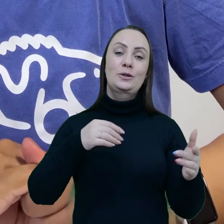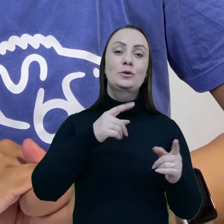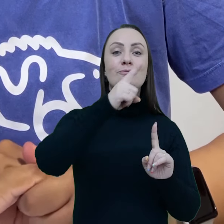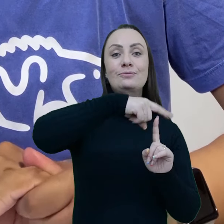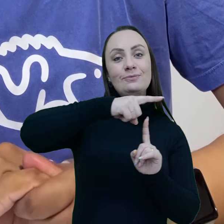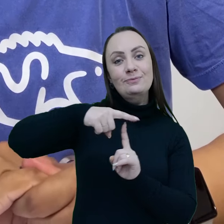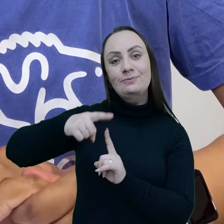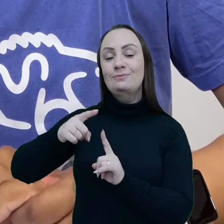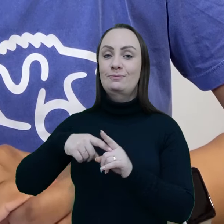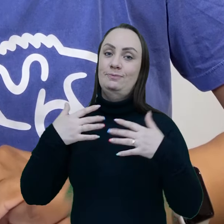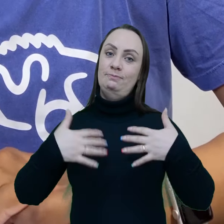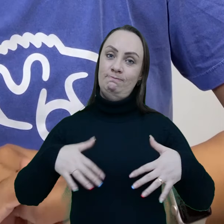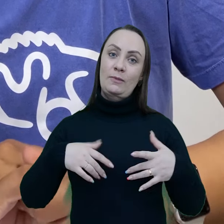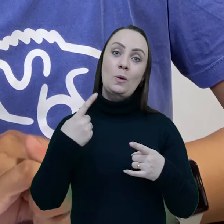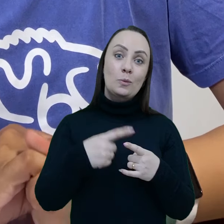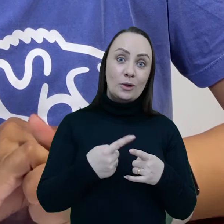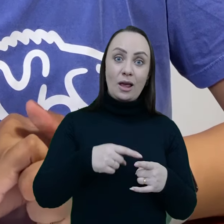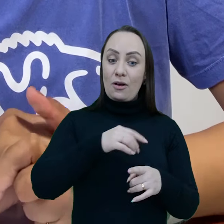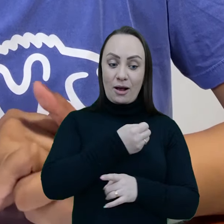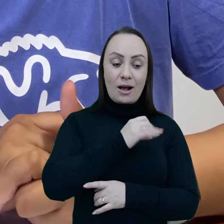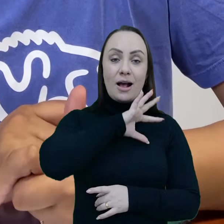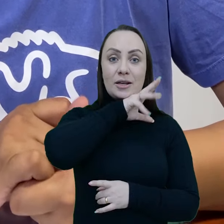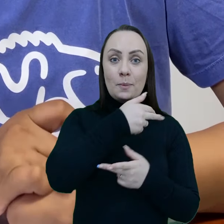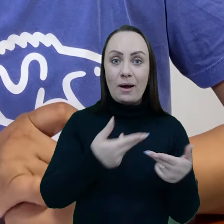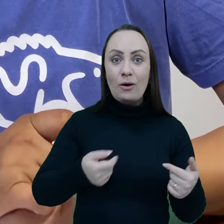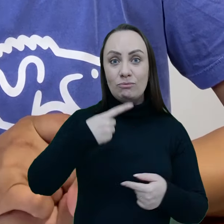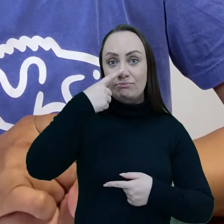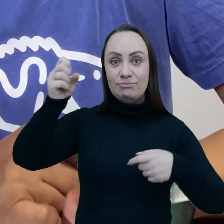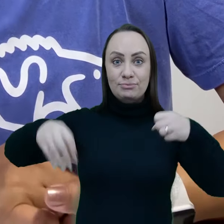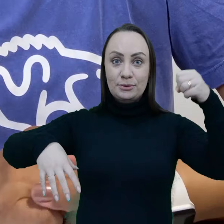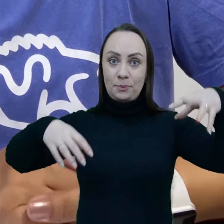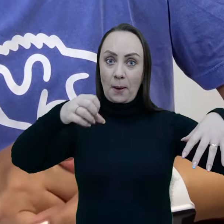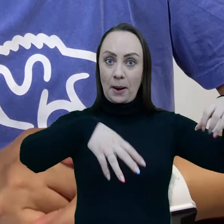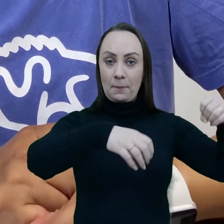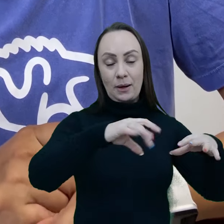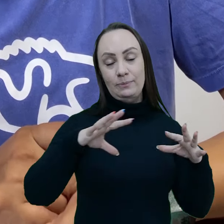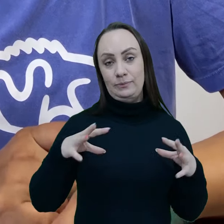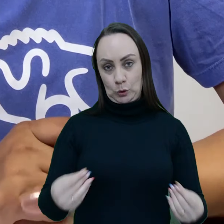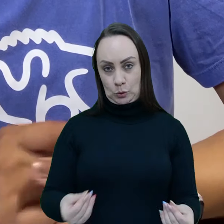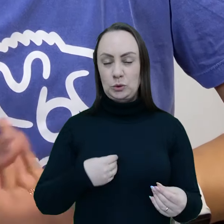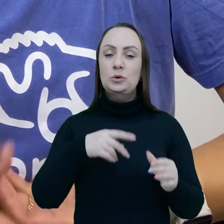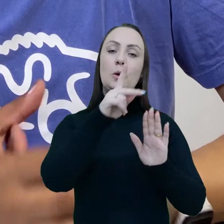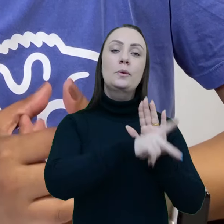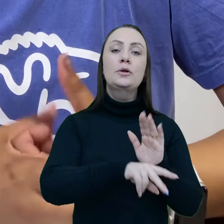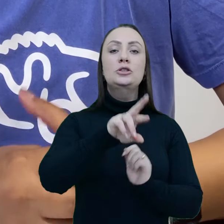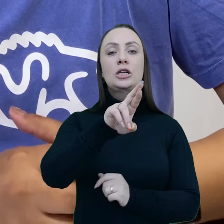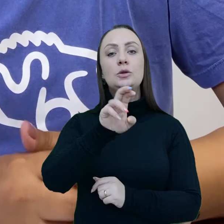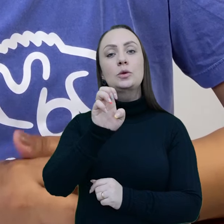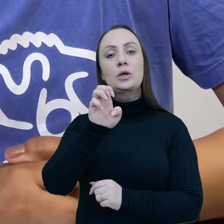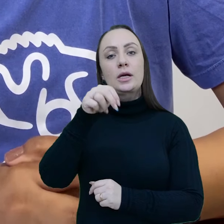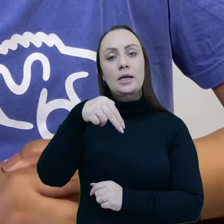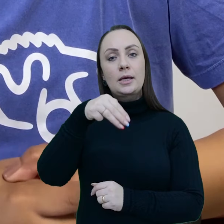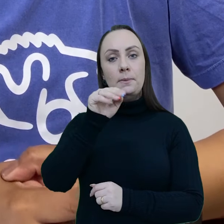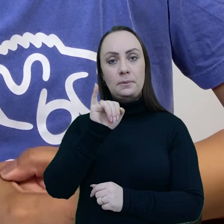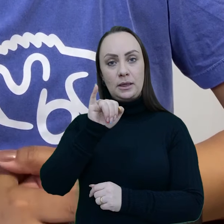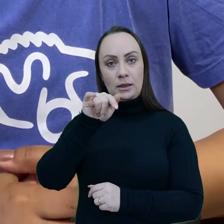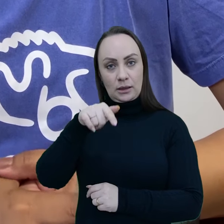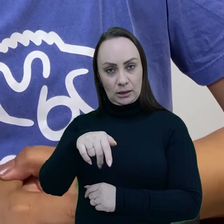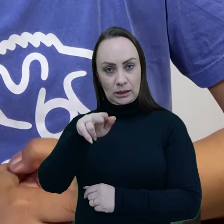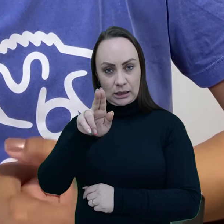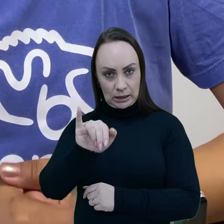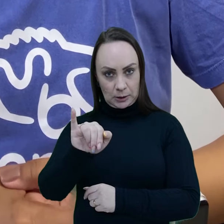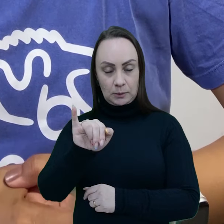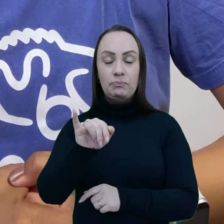acaba perdendo uma diversidade muito grande, já que esses animais são todos descartados. O projeto Rebique, lá atrás, em